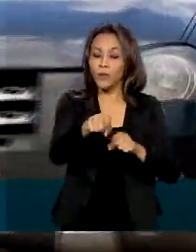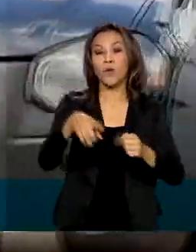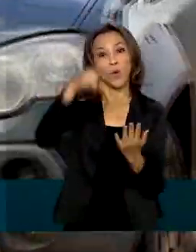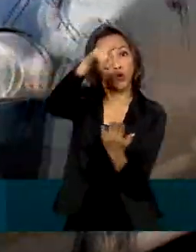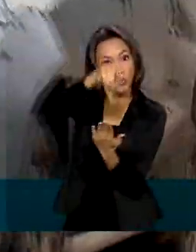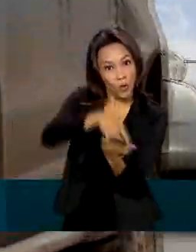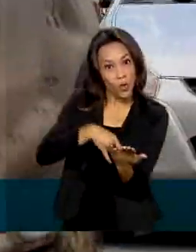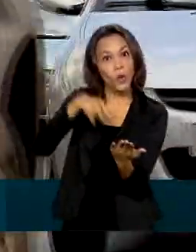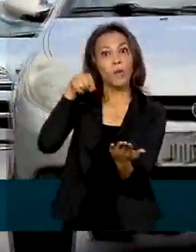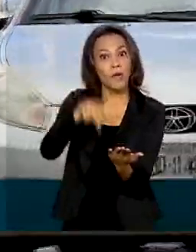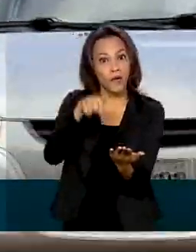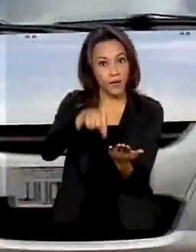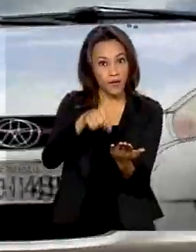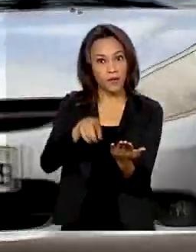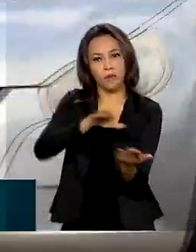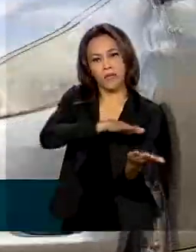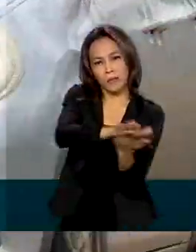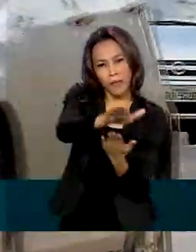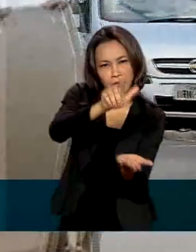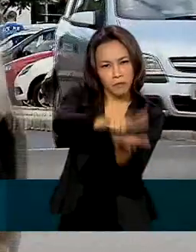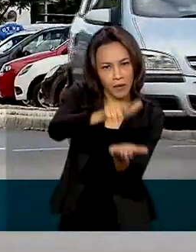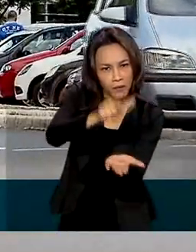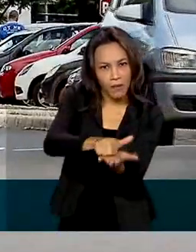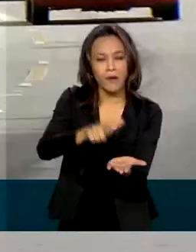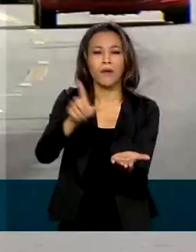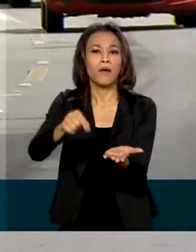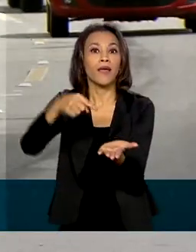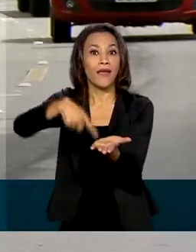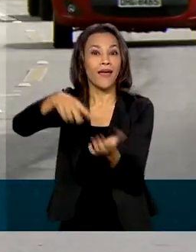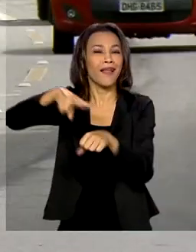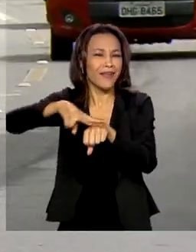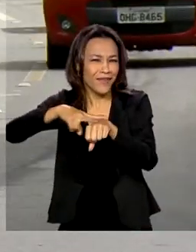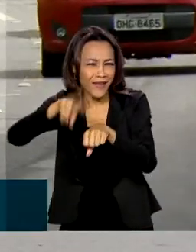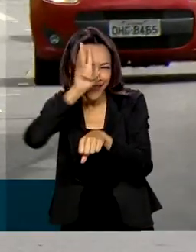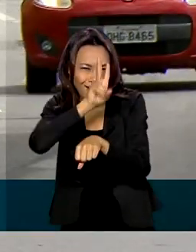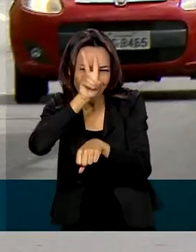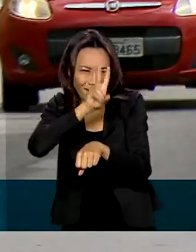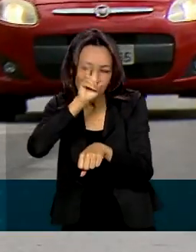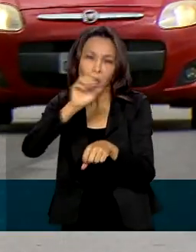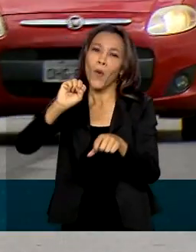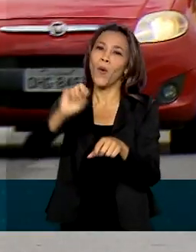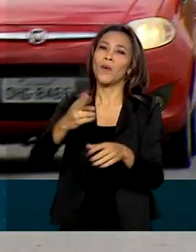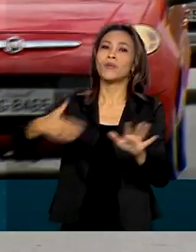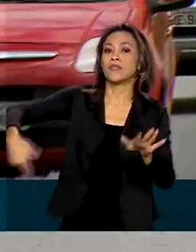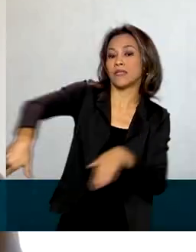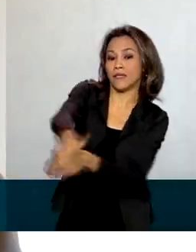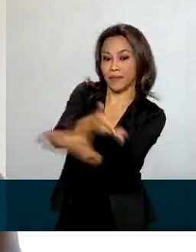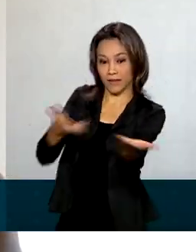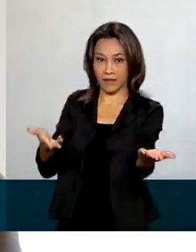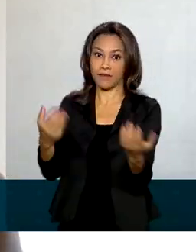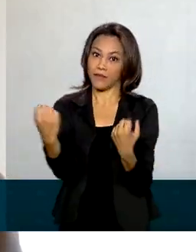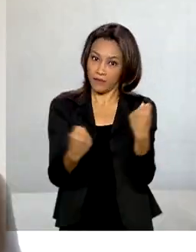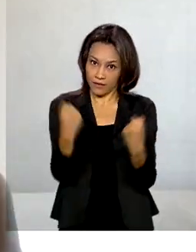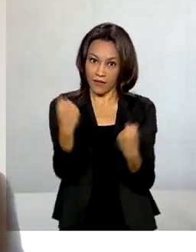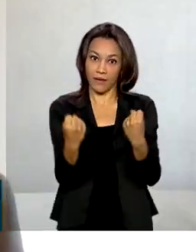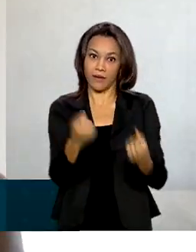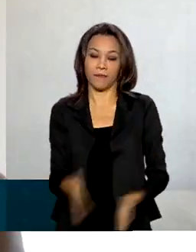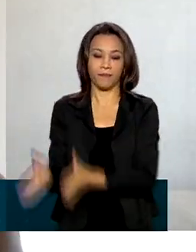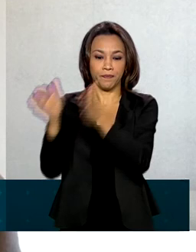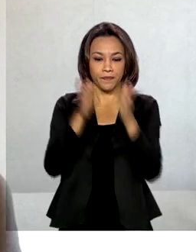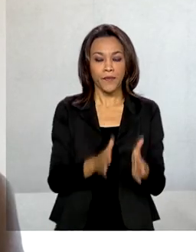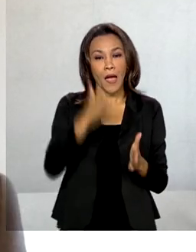os documentos físicos impressos em papel moeda verde, como transferir um veículo, por exemplo. Nesse caso, o